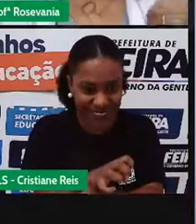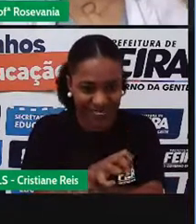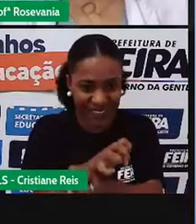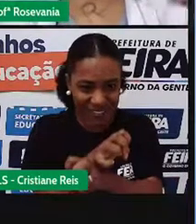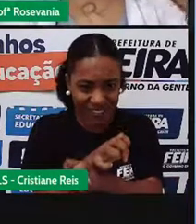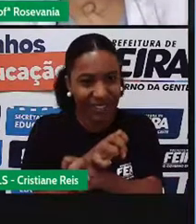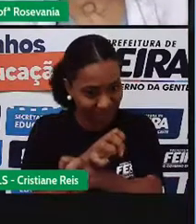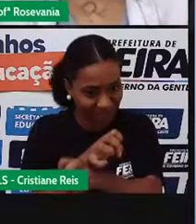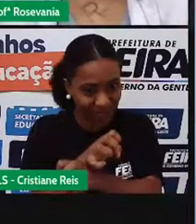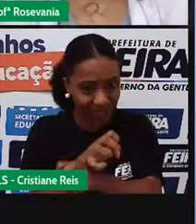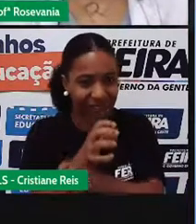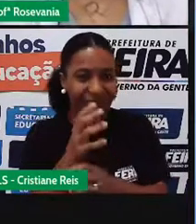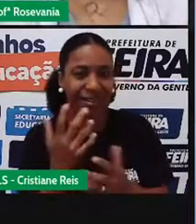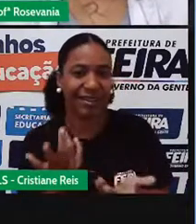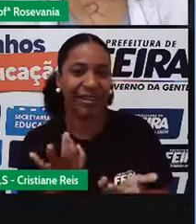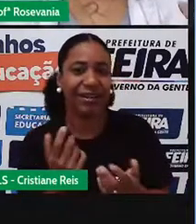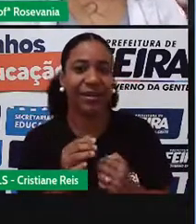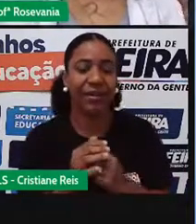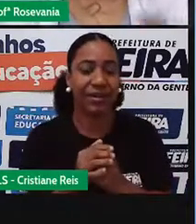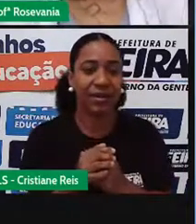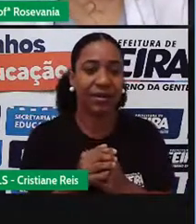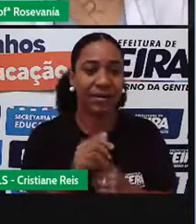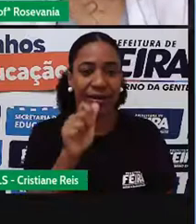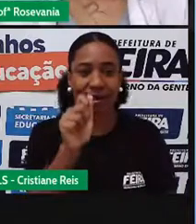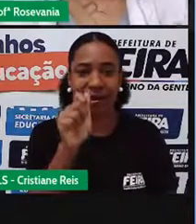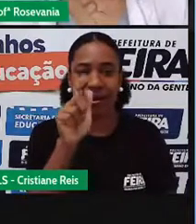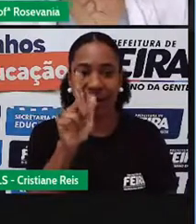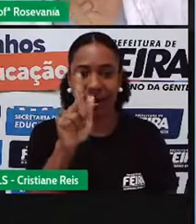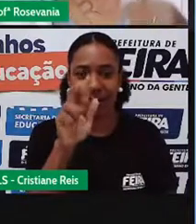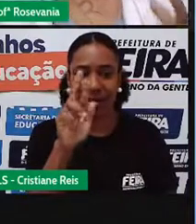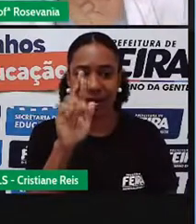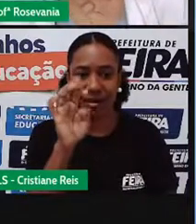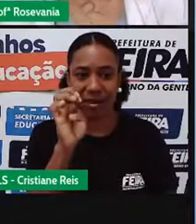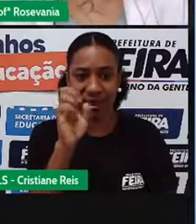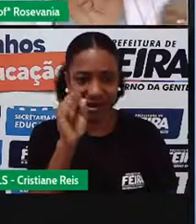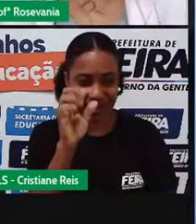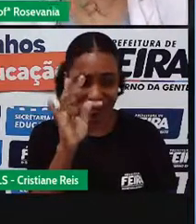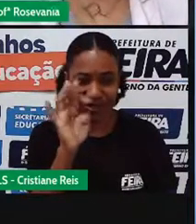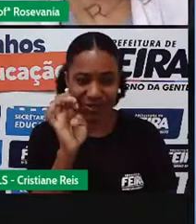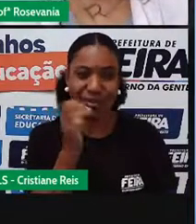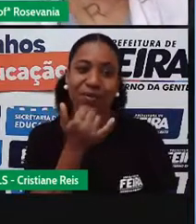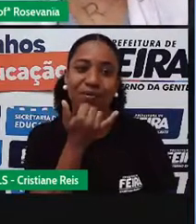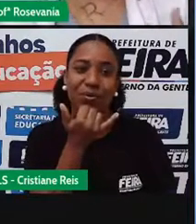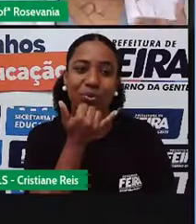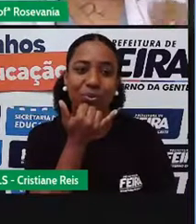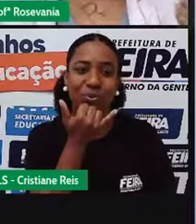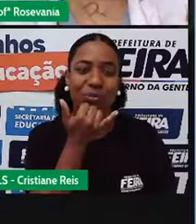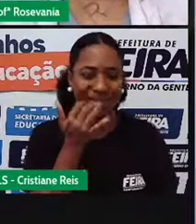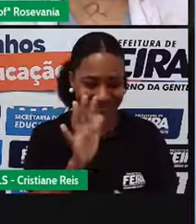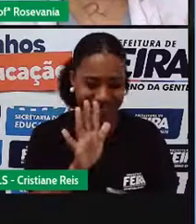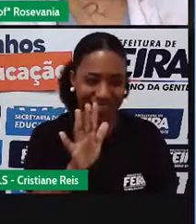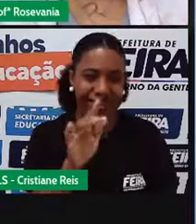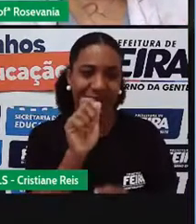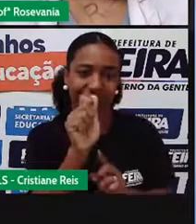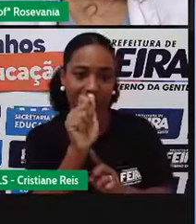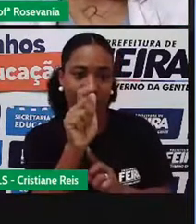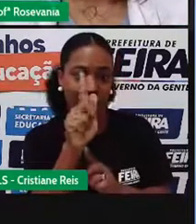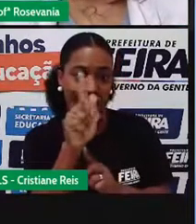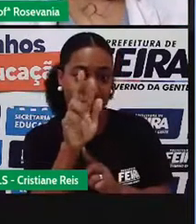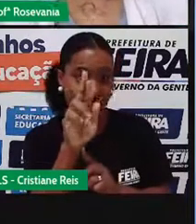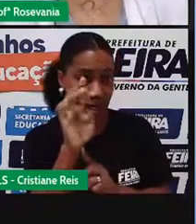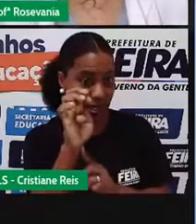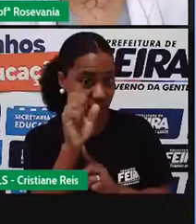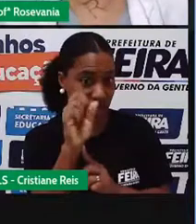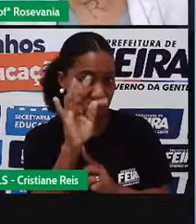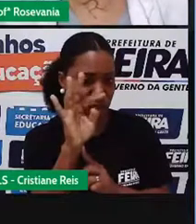palavra cujo significado, significado significa, desculpa, gente, cujo significado, né, remonta a ideia de